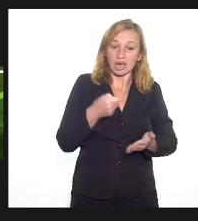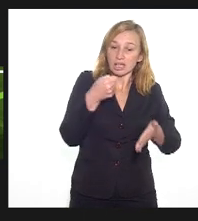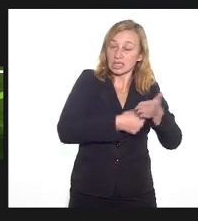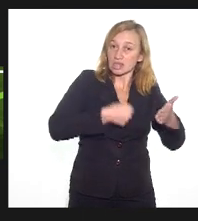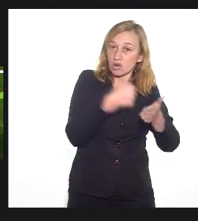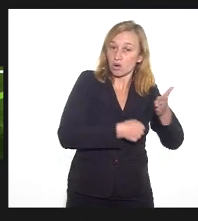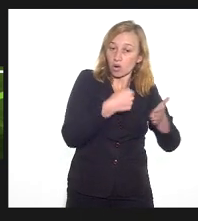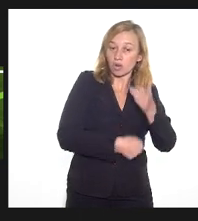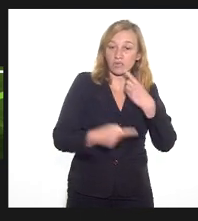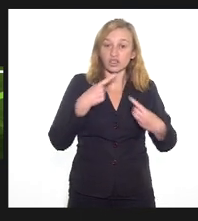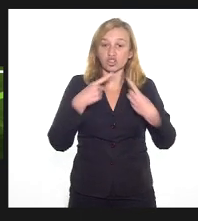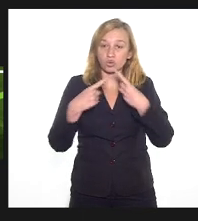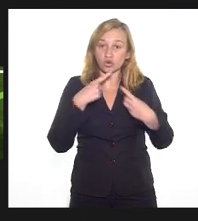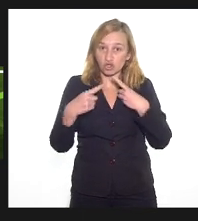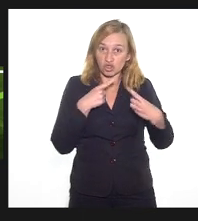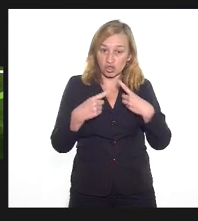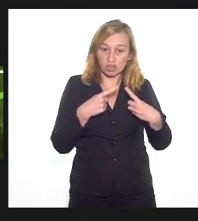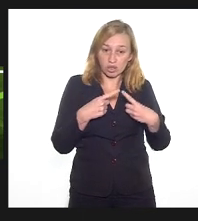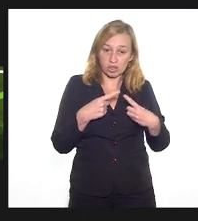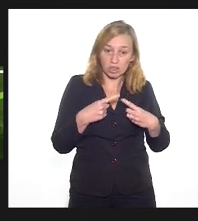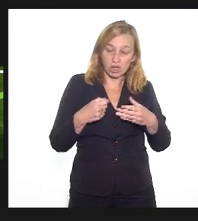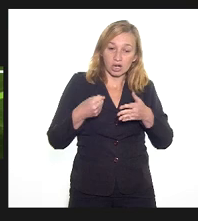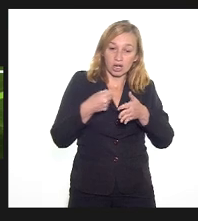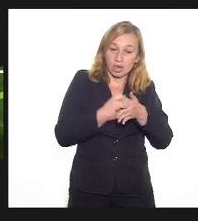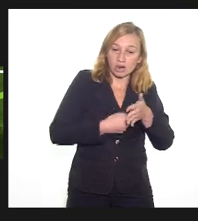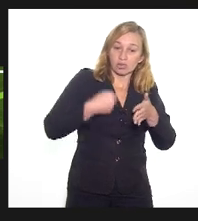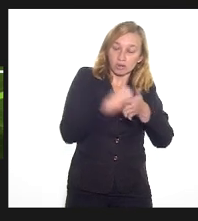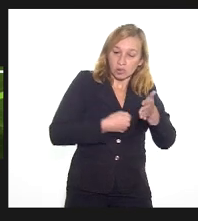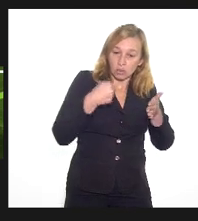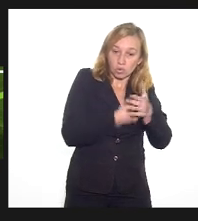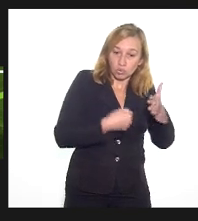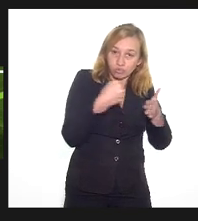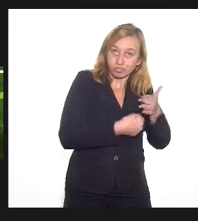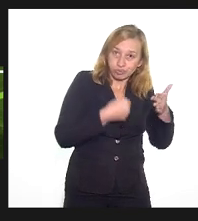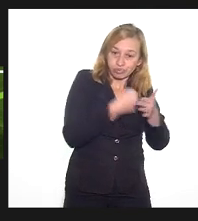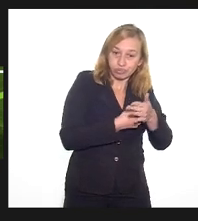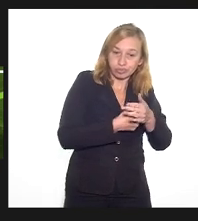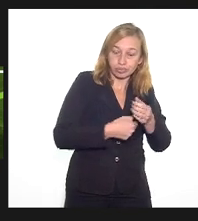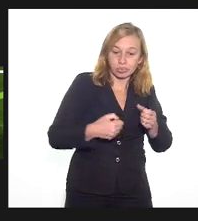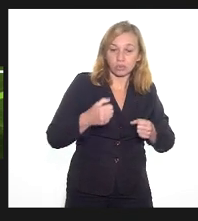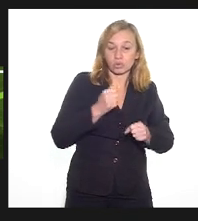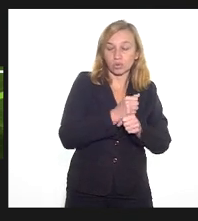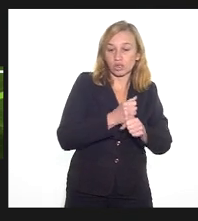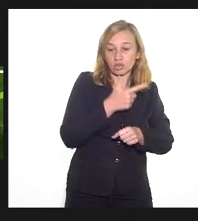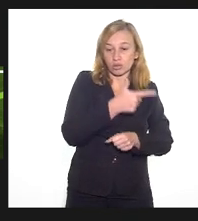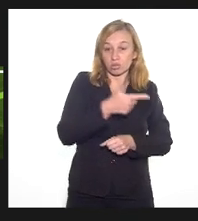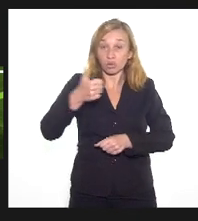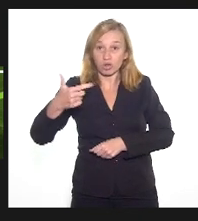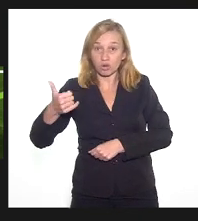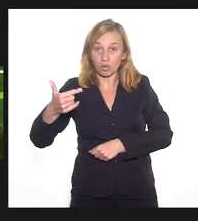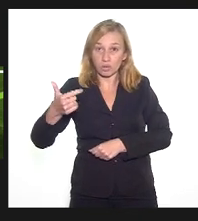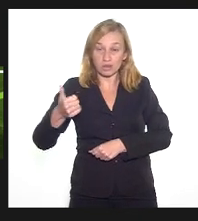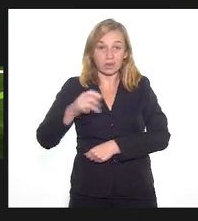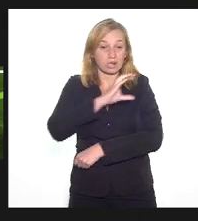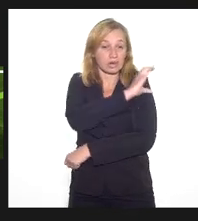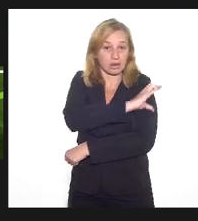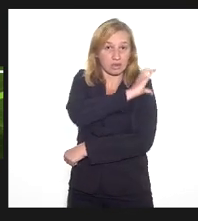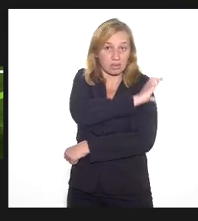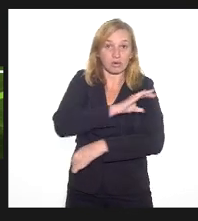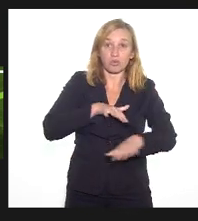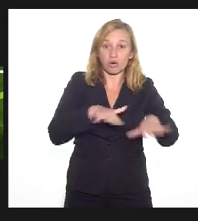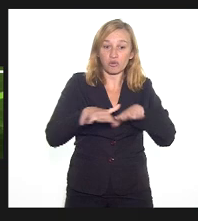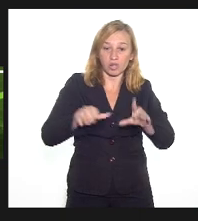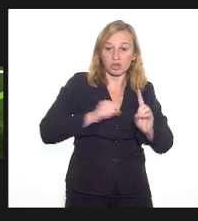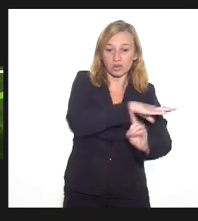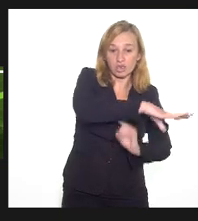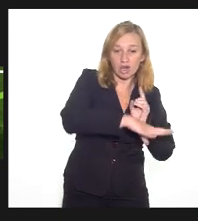discutir, vem travar, é uma luta que a gente vem travando aqui em campo desde 2012. E eu falo dos movimentos sociais nessa luta. Agora eu estou